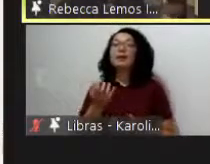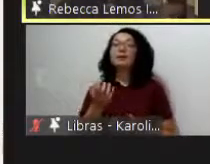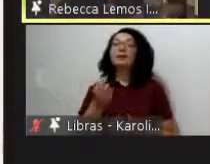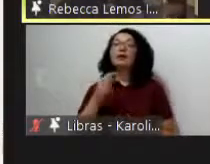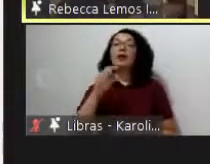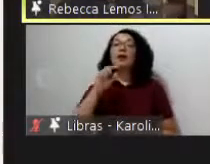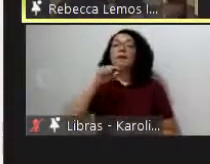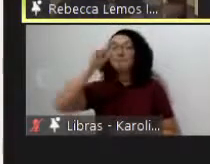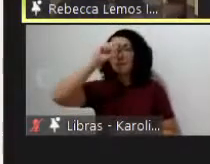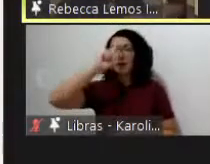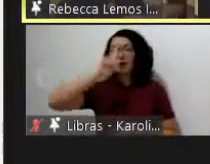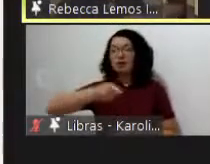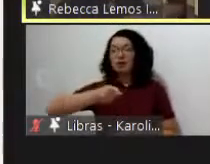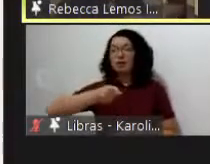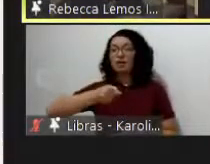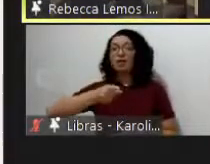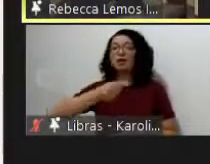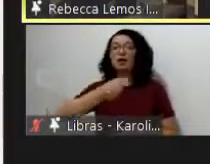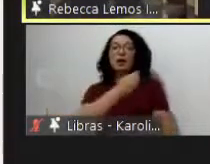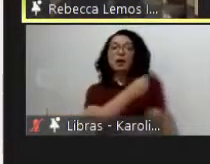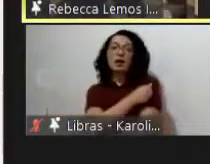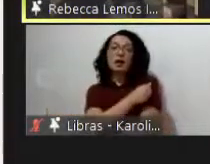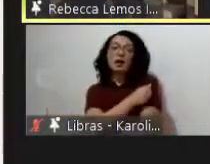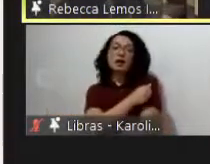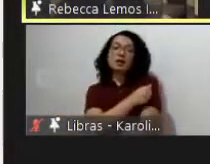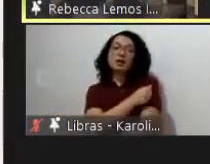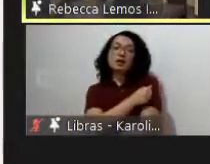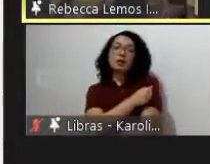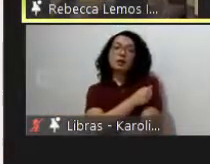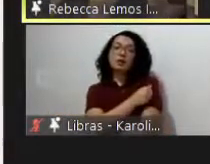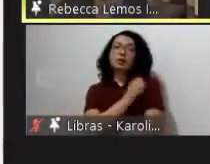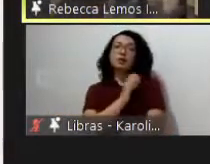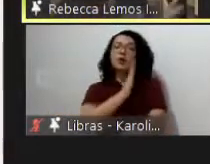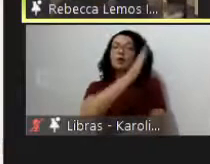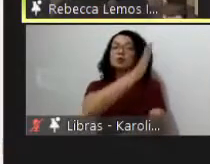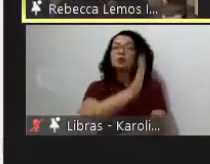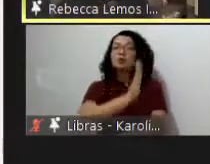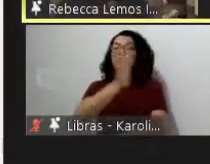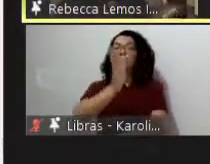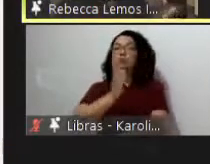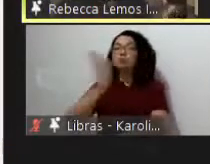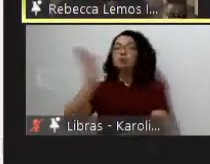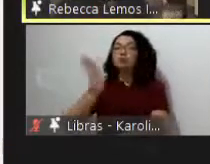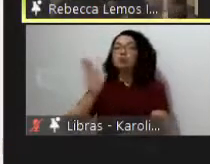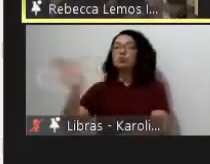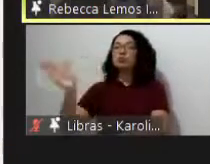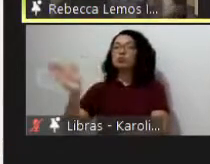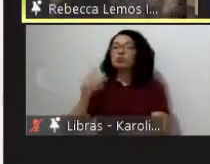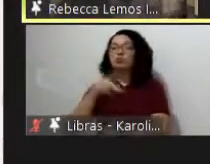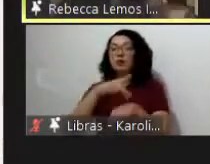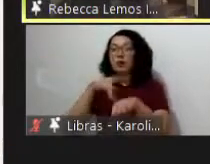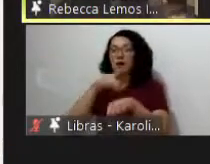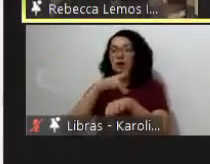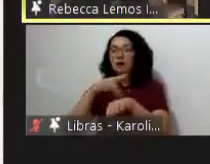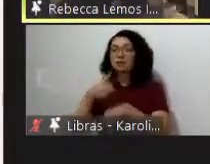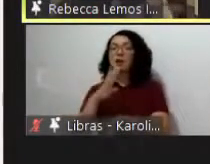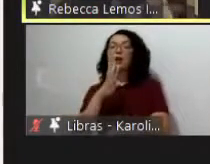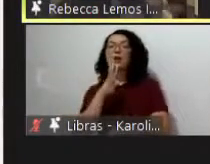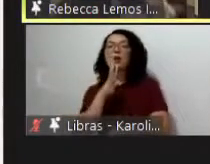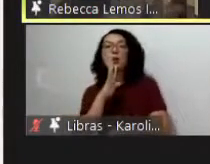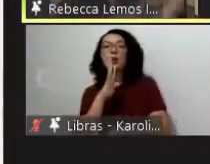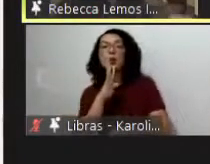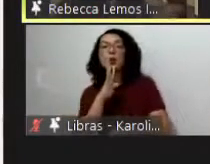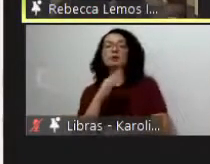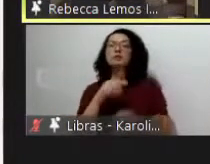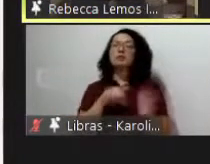europeias mas que eles fossem fazer pesquisas nesses países ou seja que fossem para a França